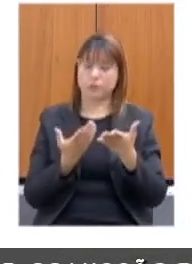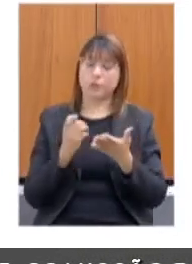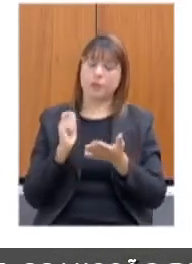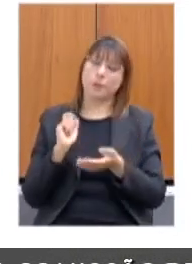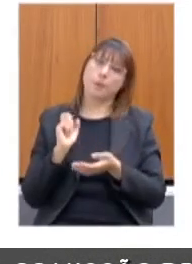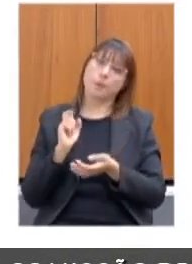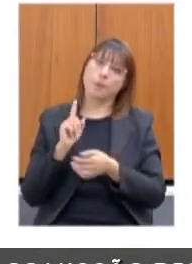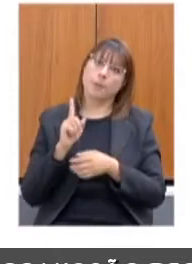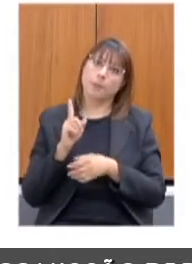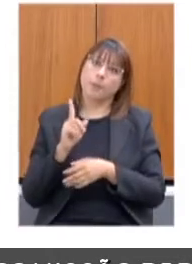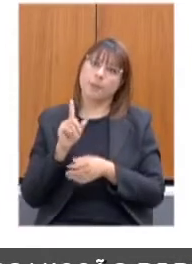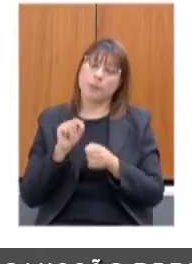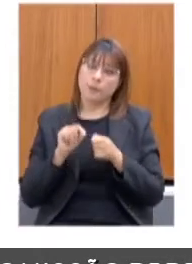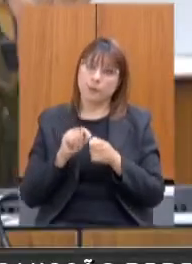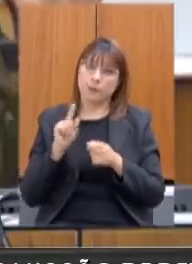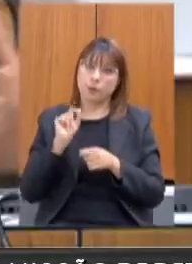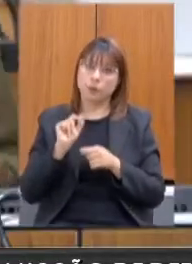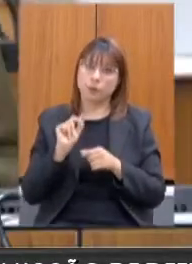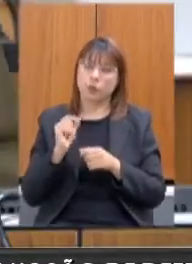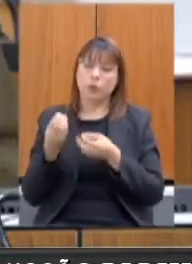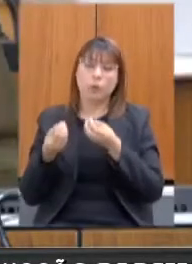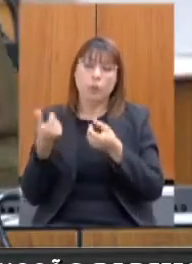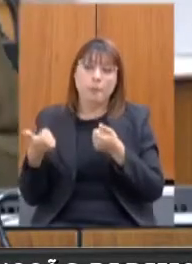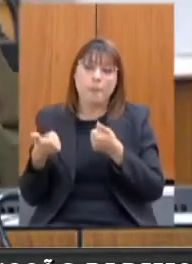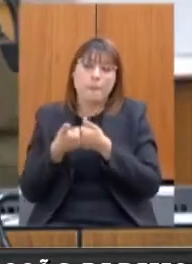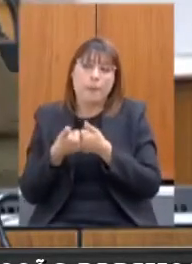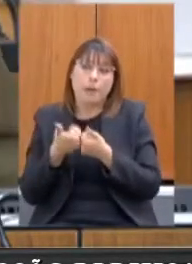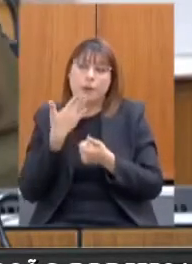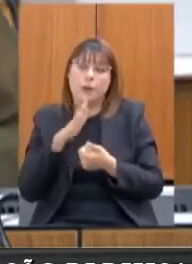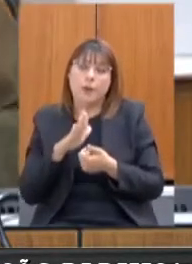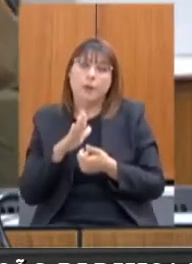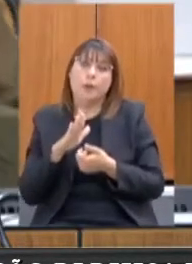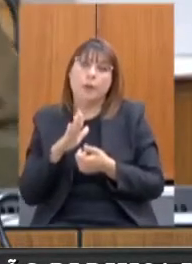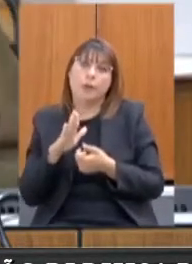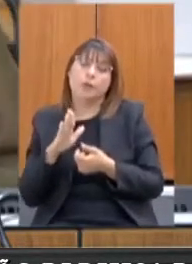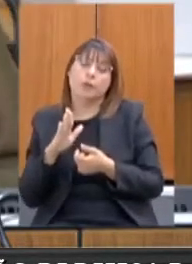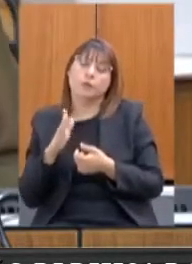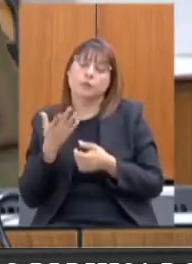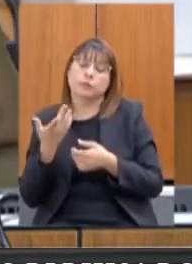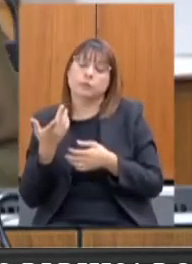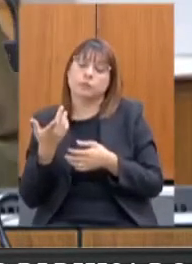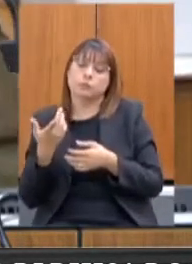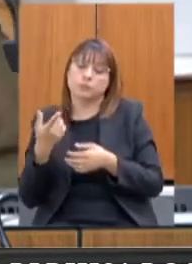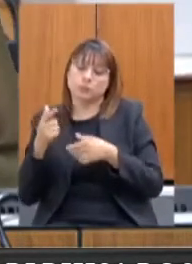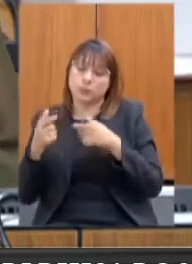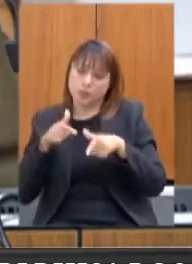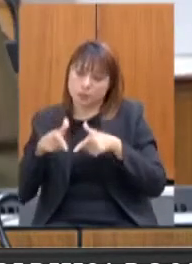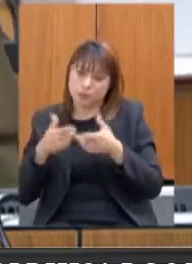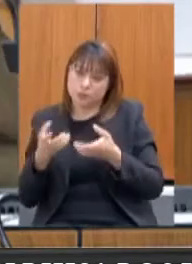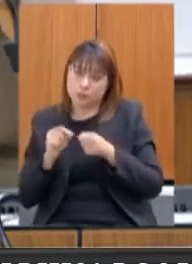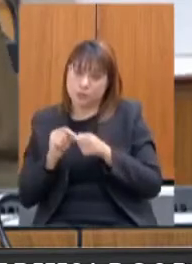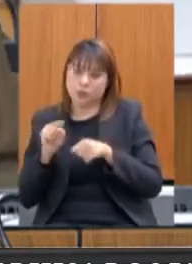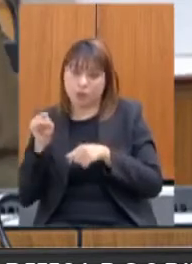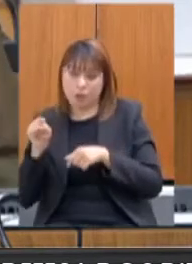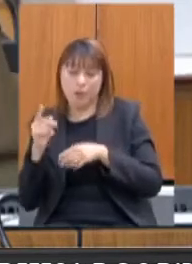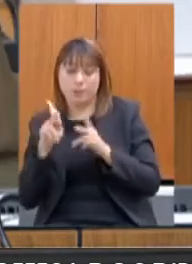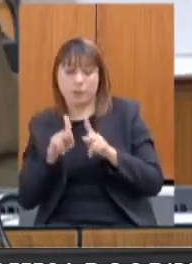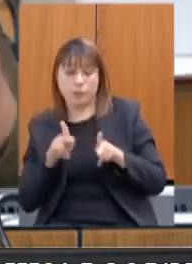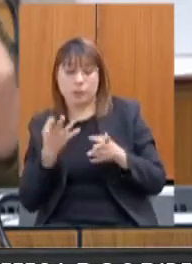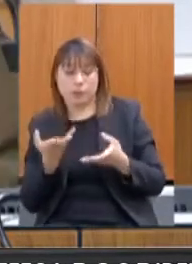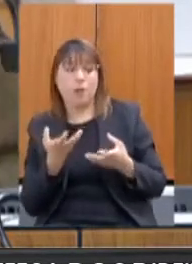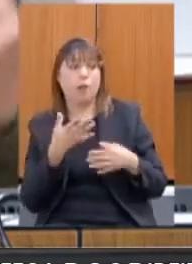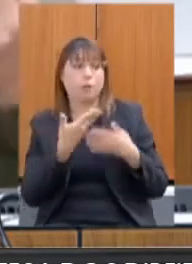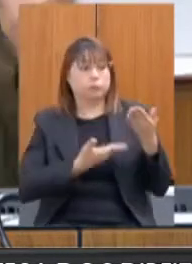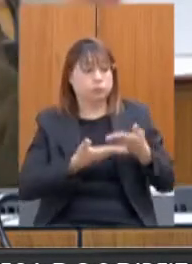para facilitar o descolocamento, também o contratante pode avaliar o trabalho desse autônomo e, inclusive, negociar preço.